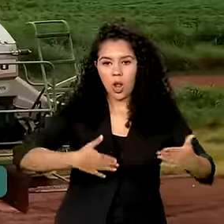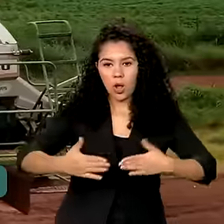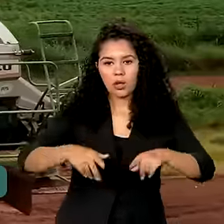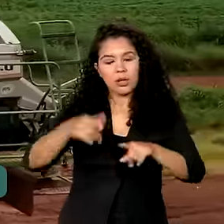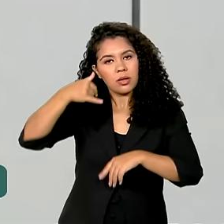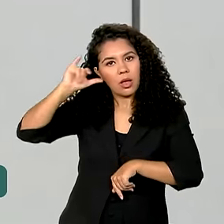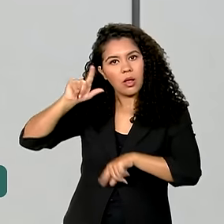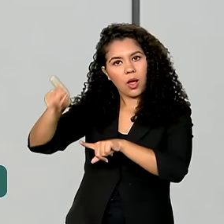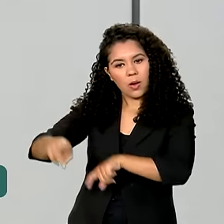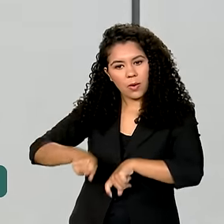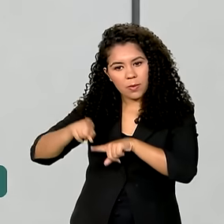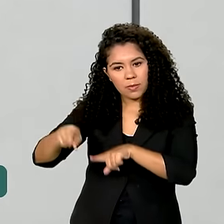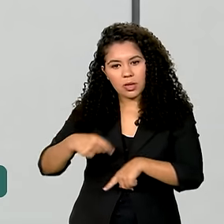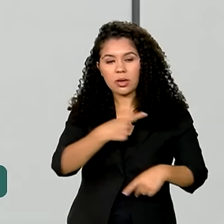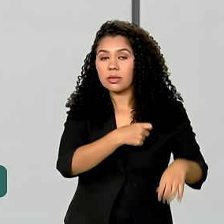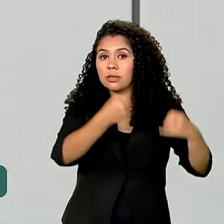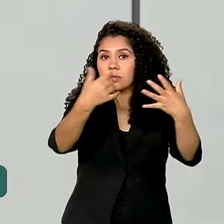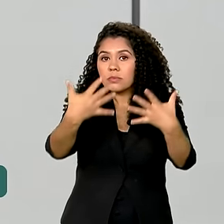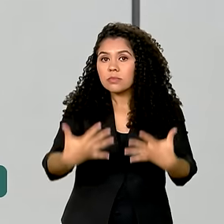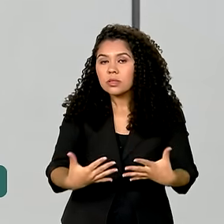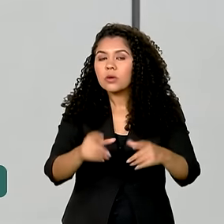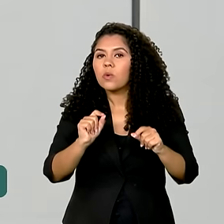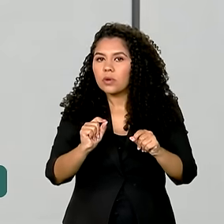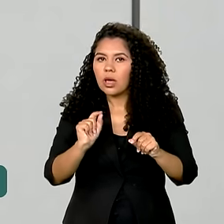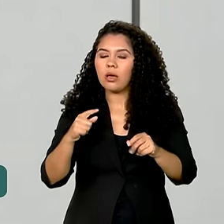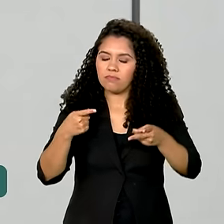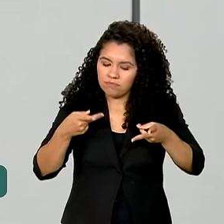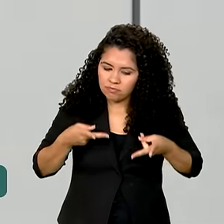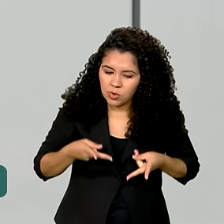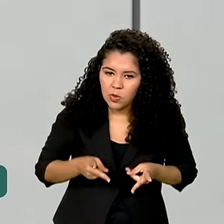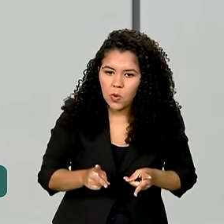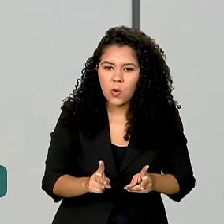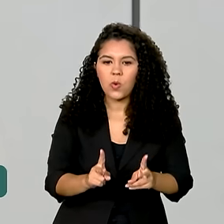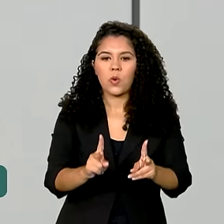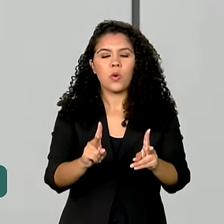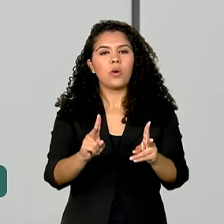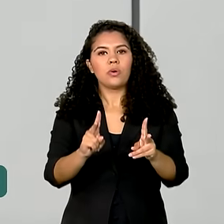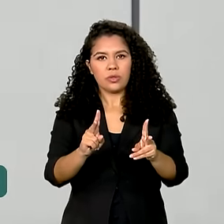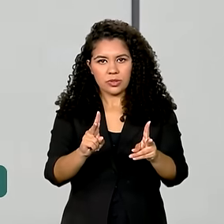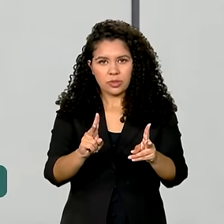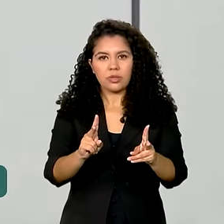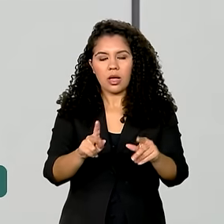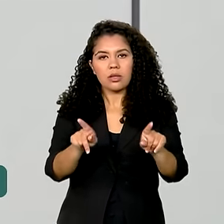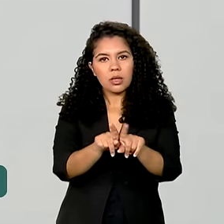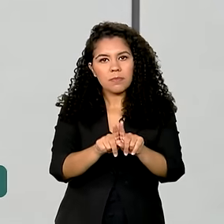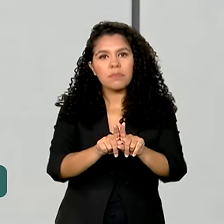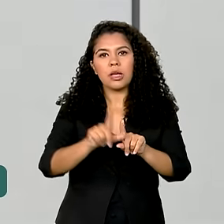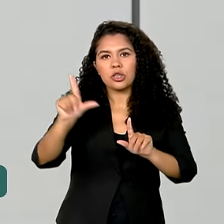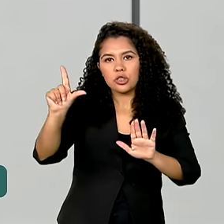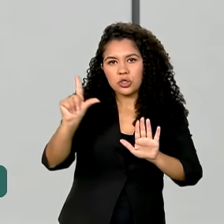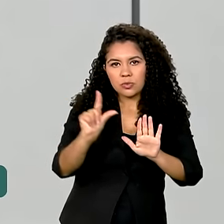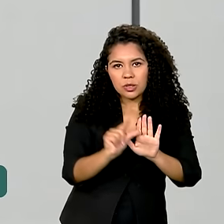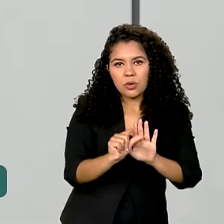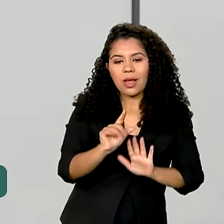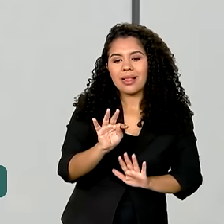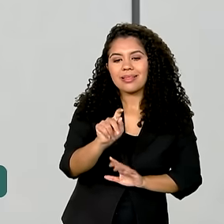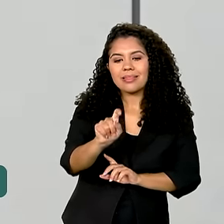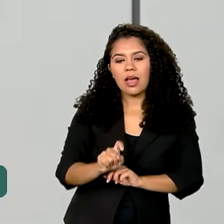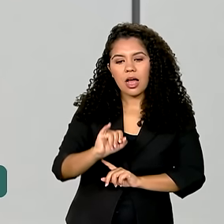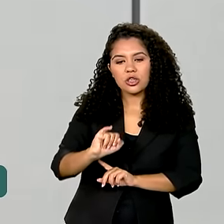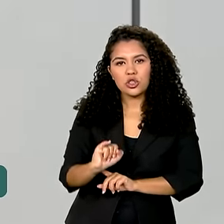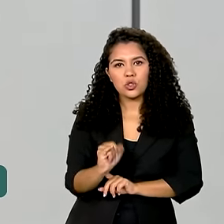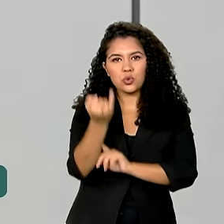agropecuária. Justifica a continuidade de diminuição das taxas de juros para